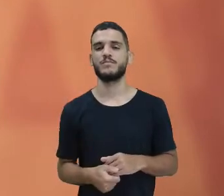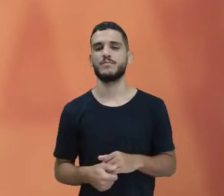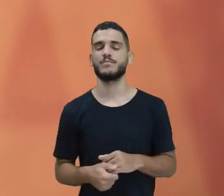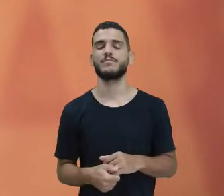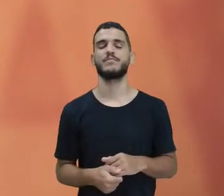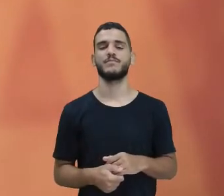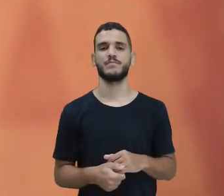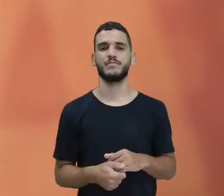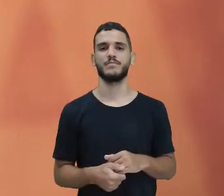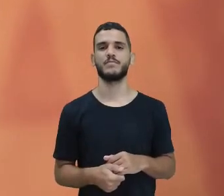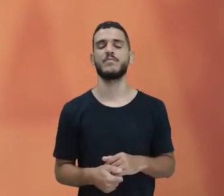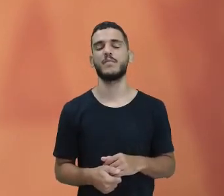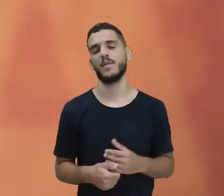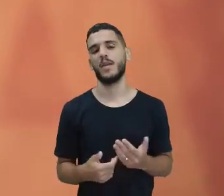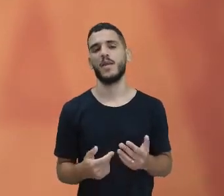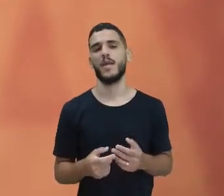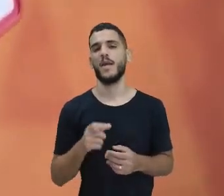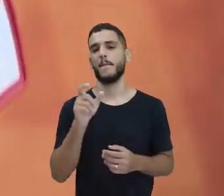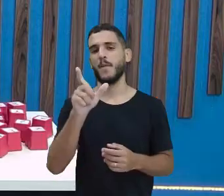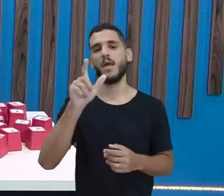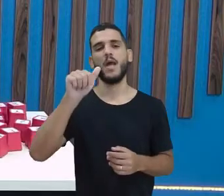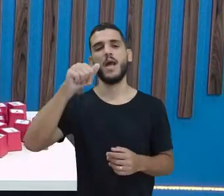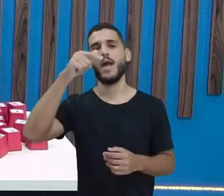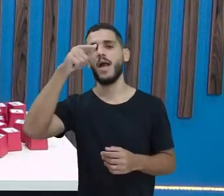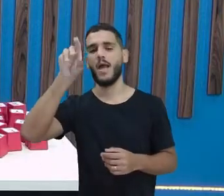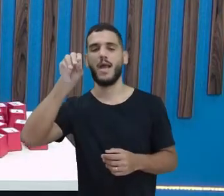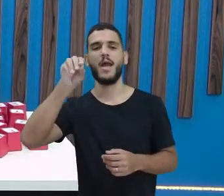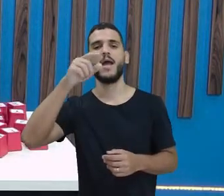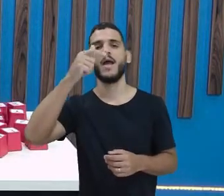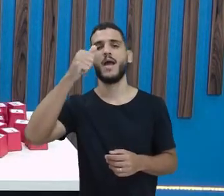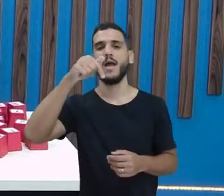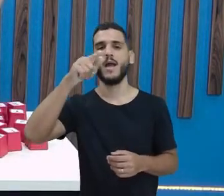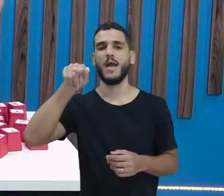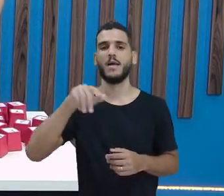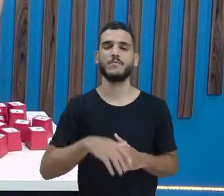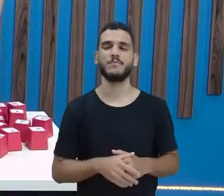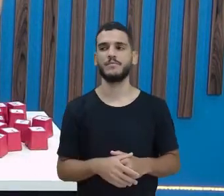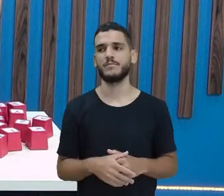som sai do nariz. Aí, eu tenho um som assim, olha.